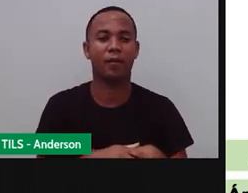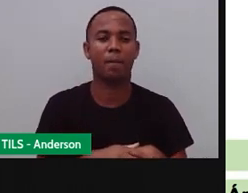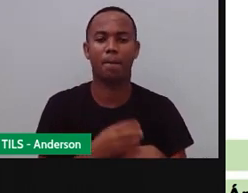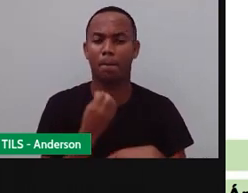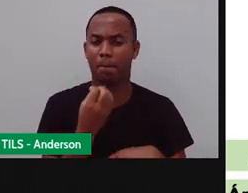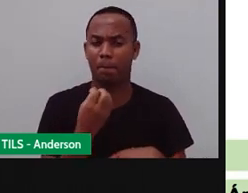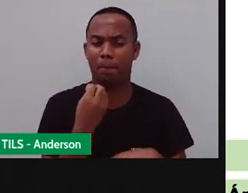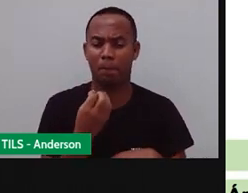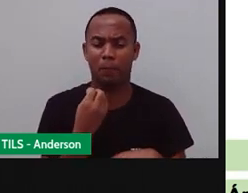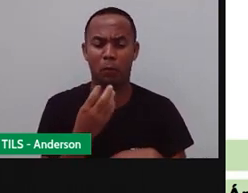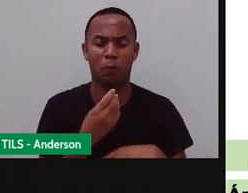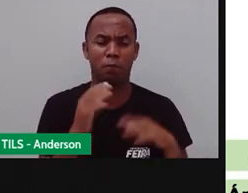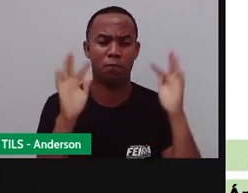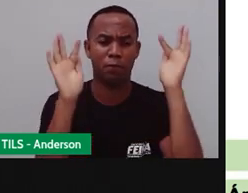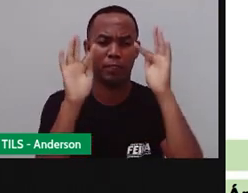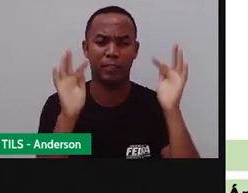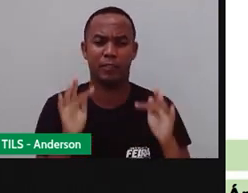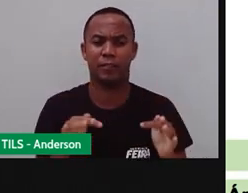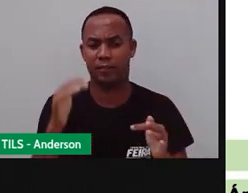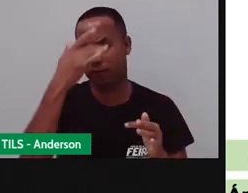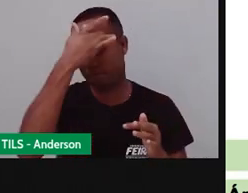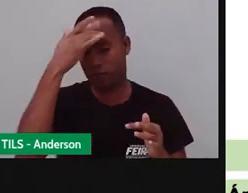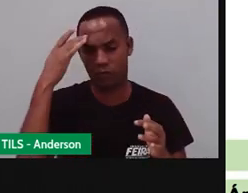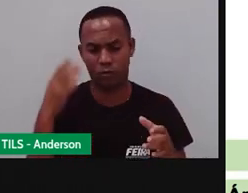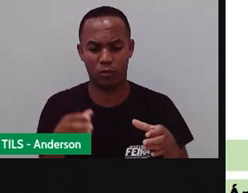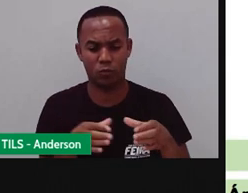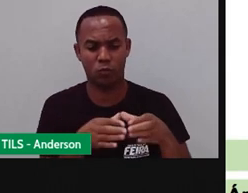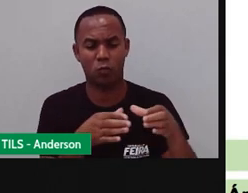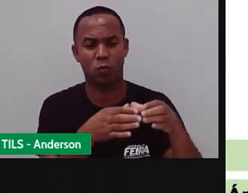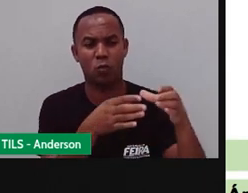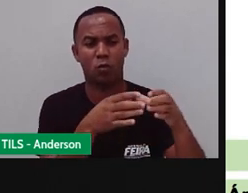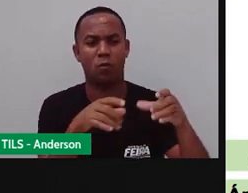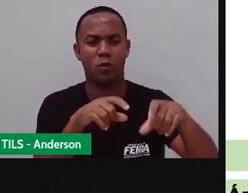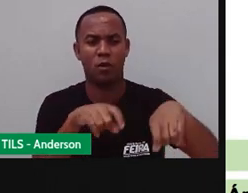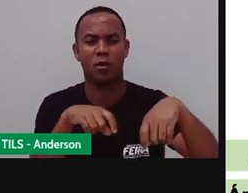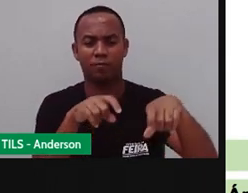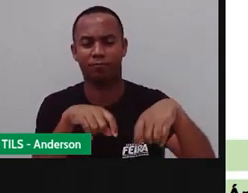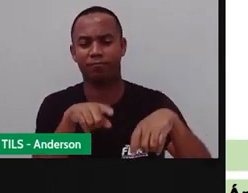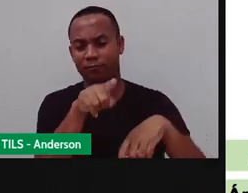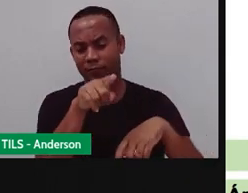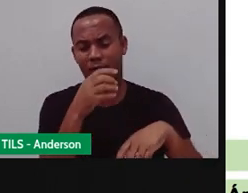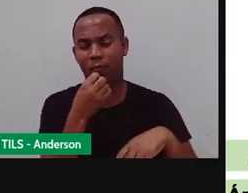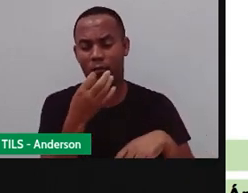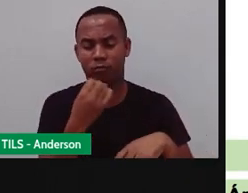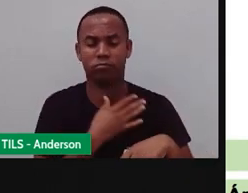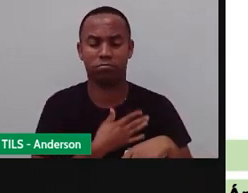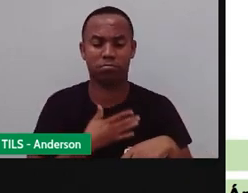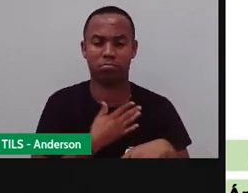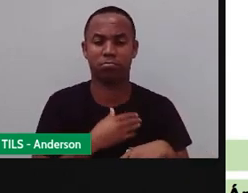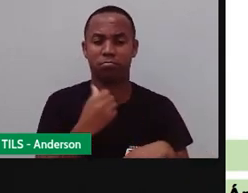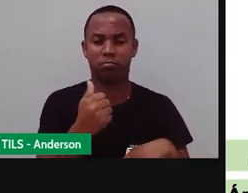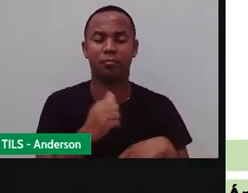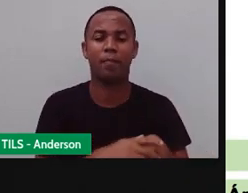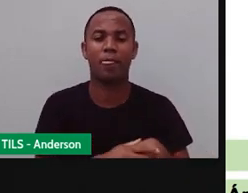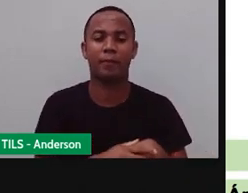fartura pra o pessoal da zona rural, tá? Nossa área de conhecimento interdisciplinar é o quê?